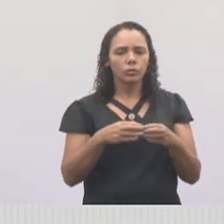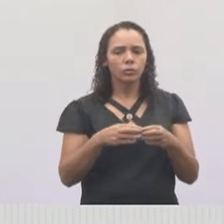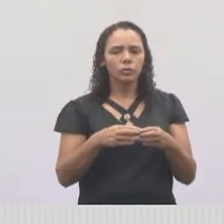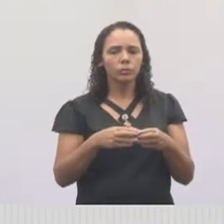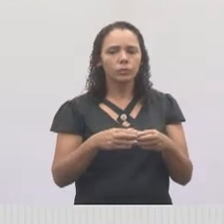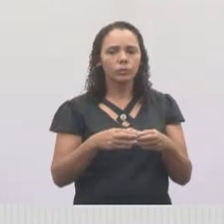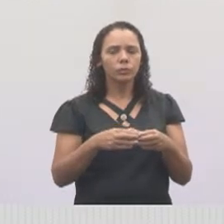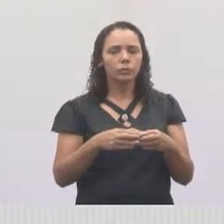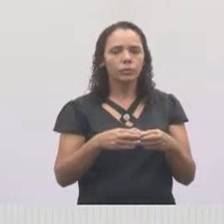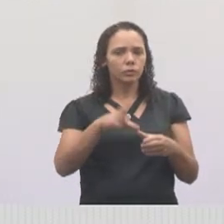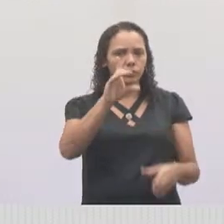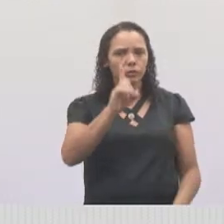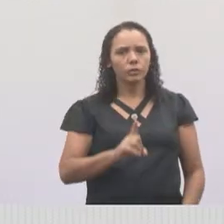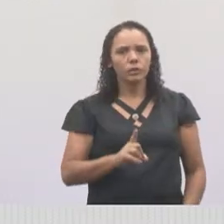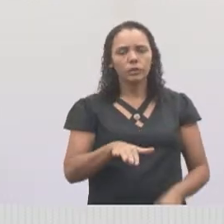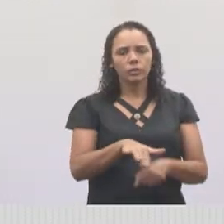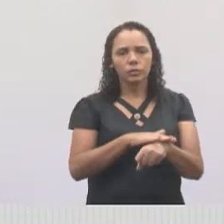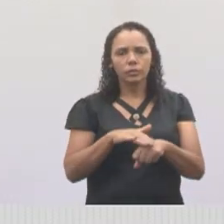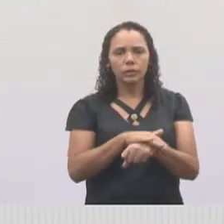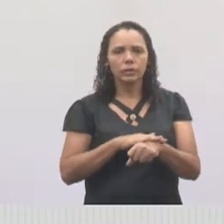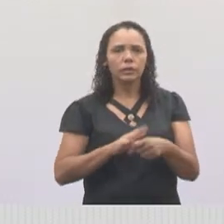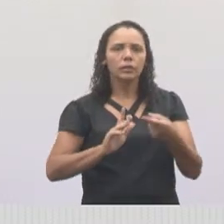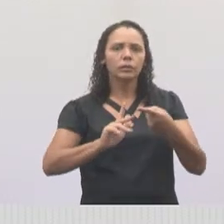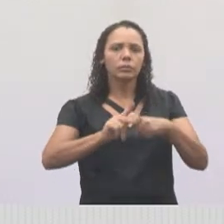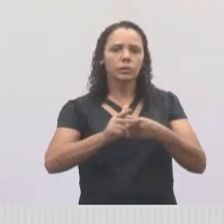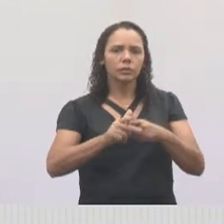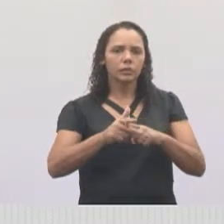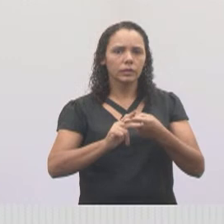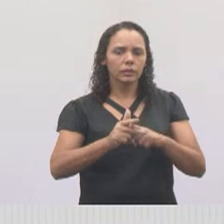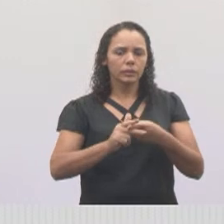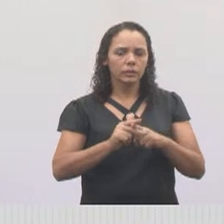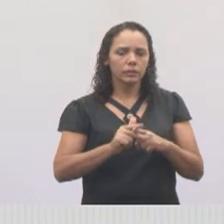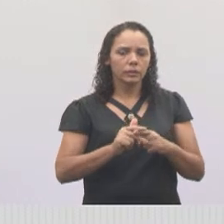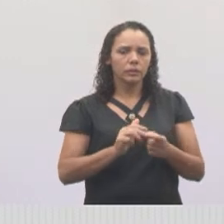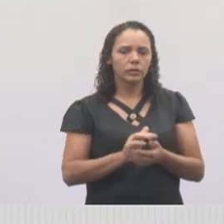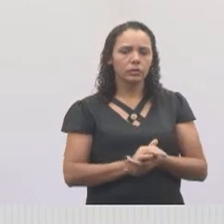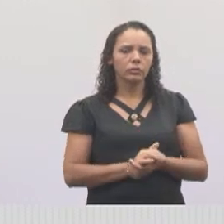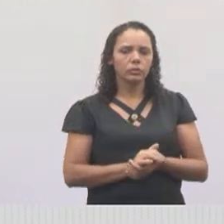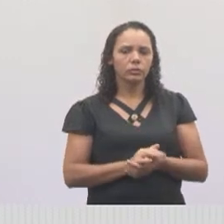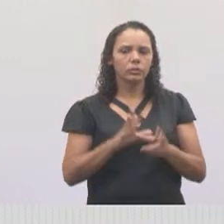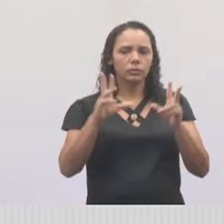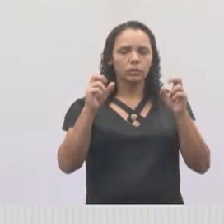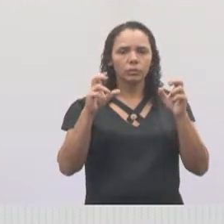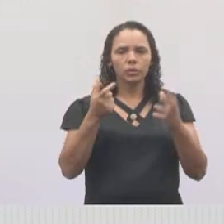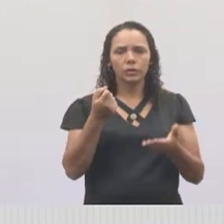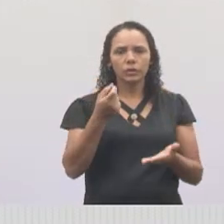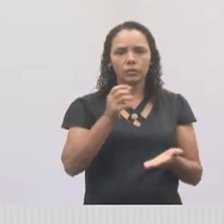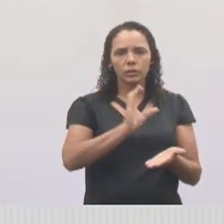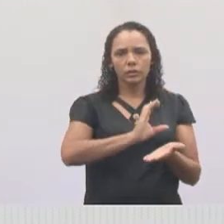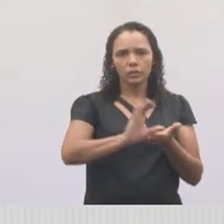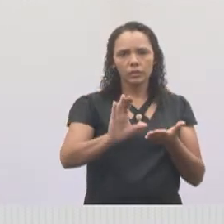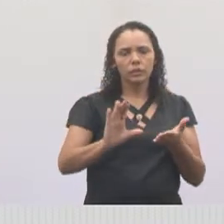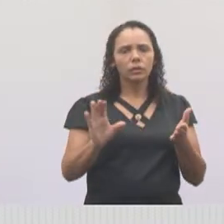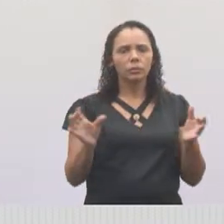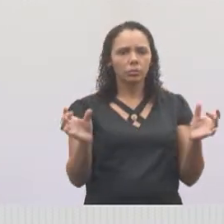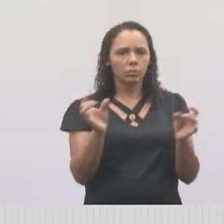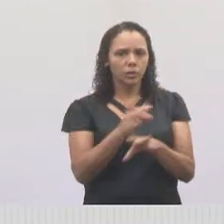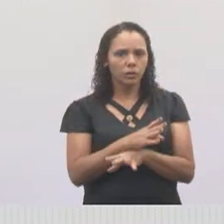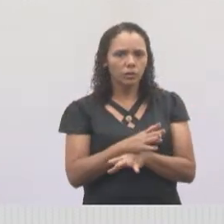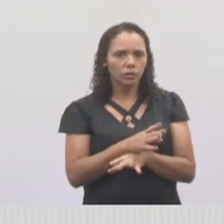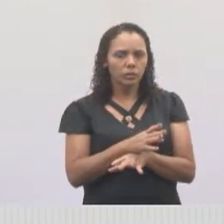Conversamos sobre a manutenção, sobre a emenda que já está destinada